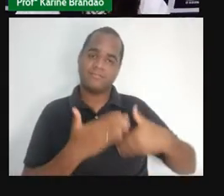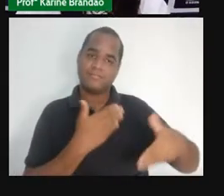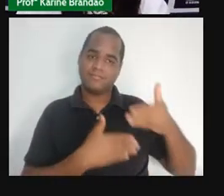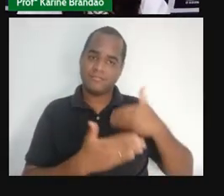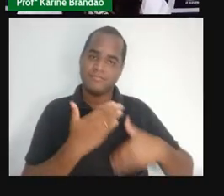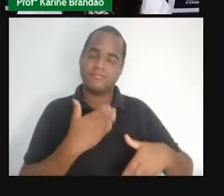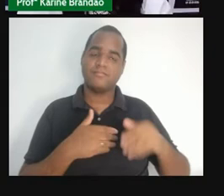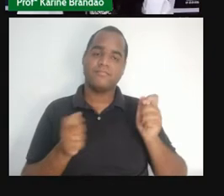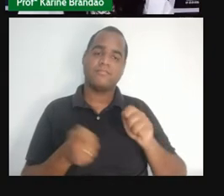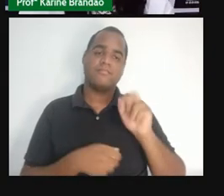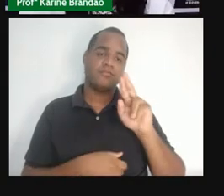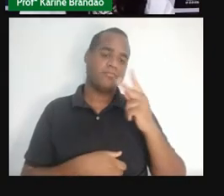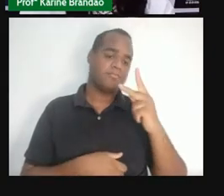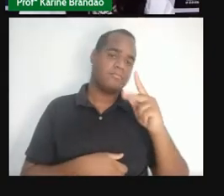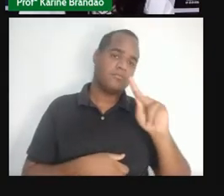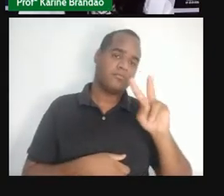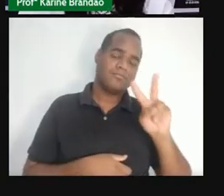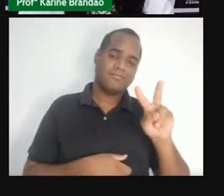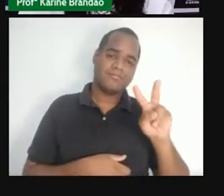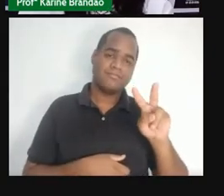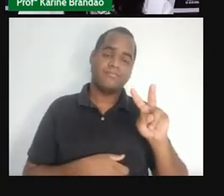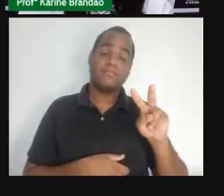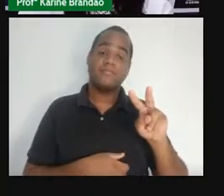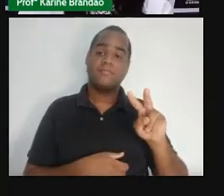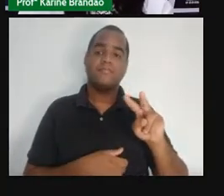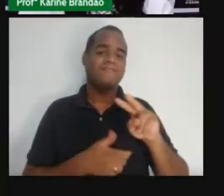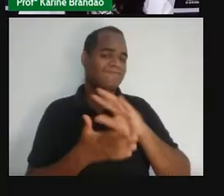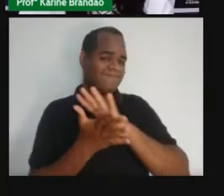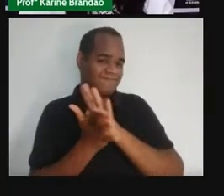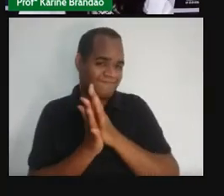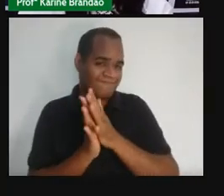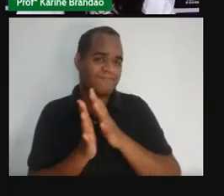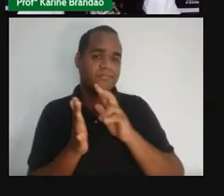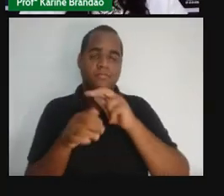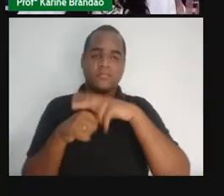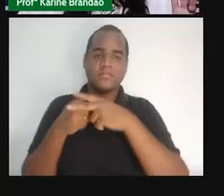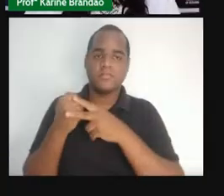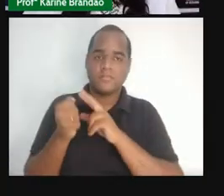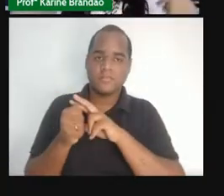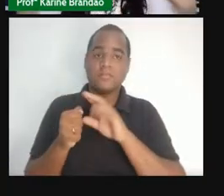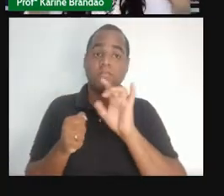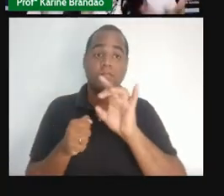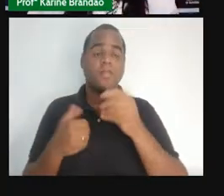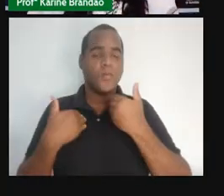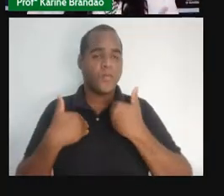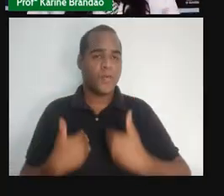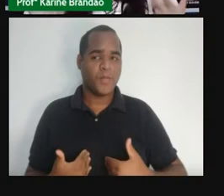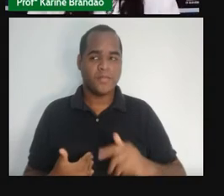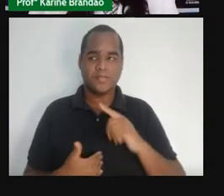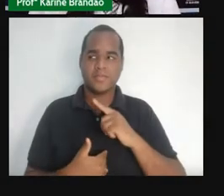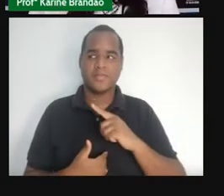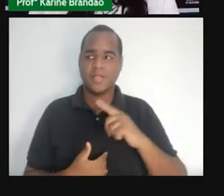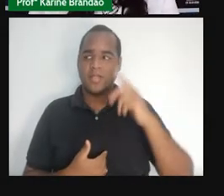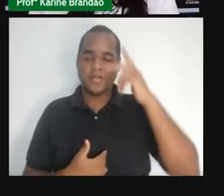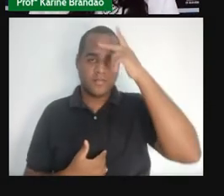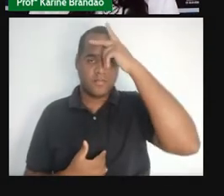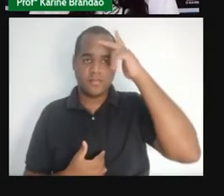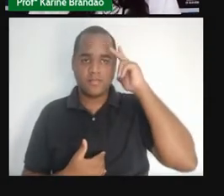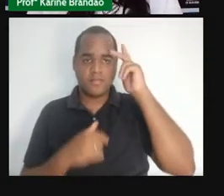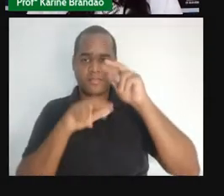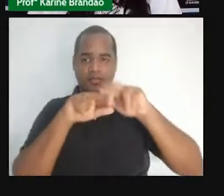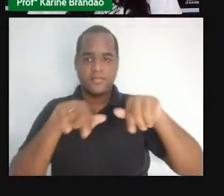HPV. Destruir os vírus que já estejam em seus organismos, ou seja, uma pessoa que já está infectada com